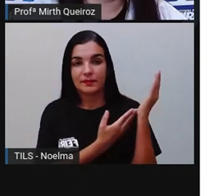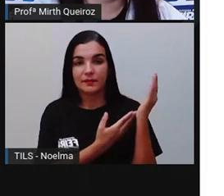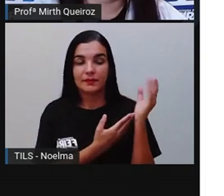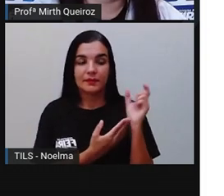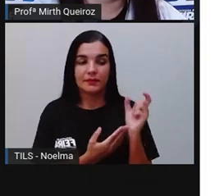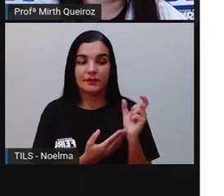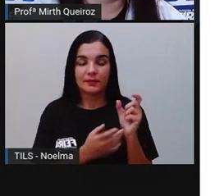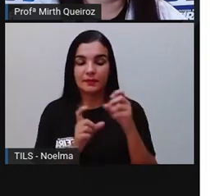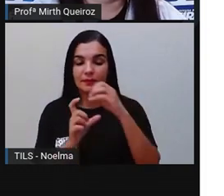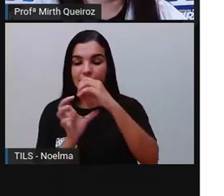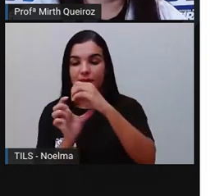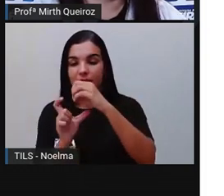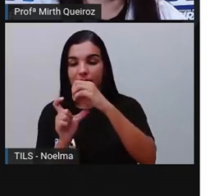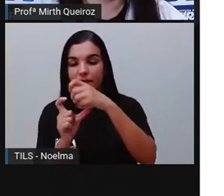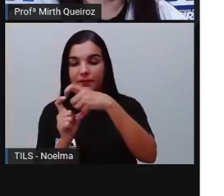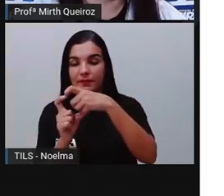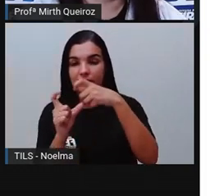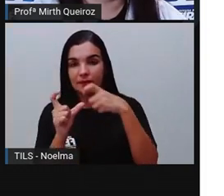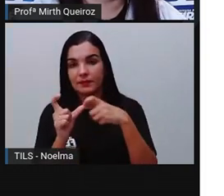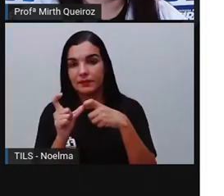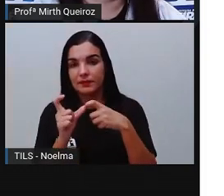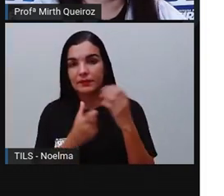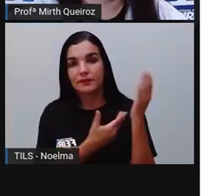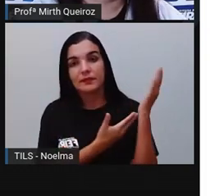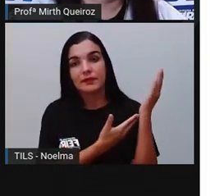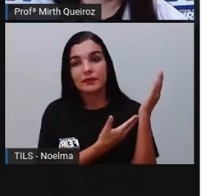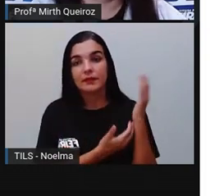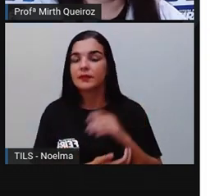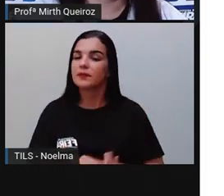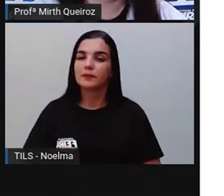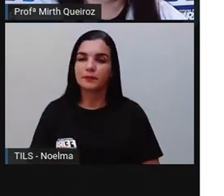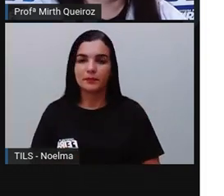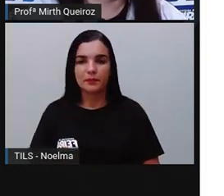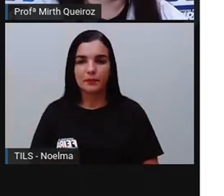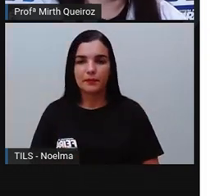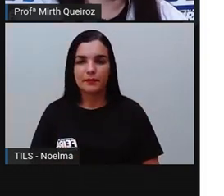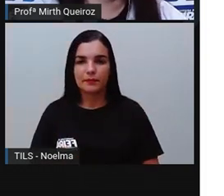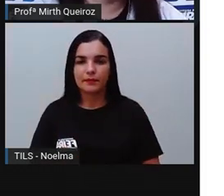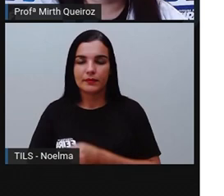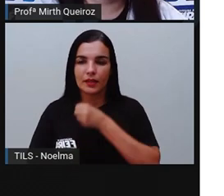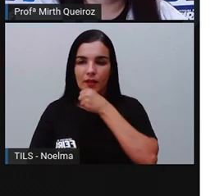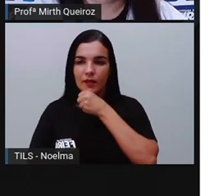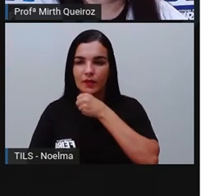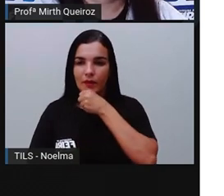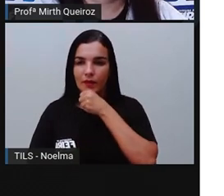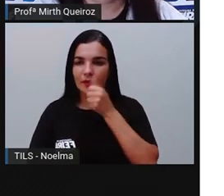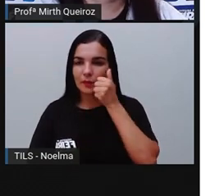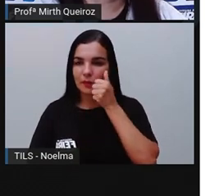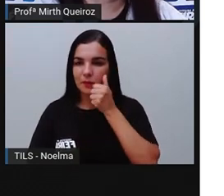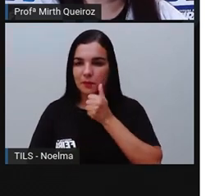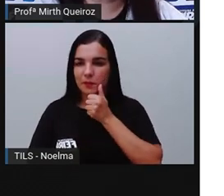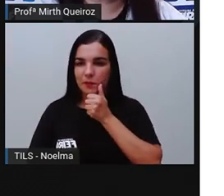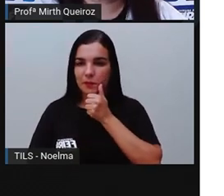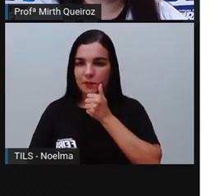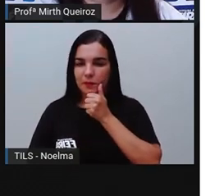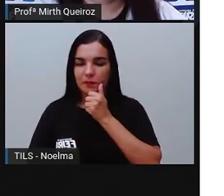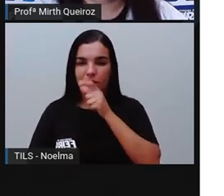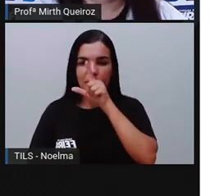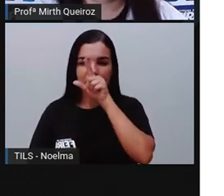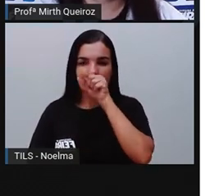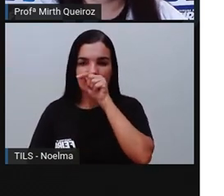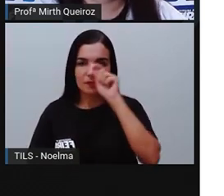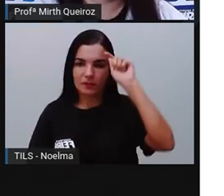oxítonas. Quais exemplos são esses, pró? Olha só. Avó, urubu,